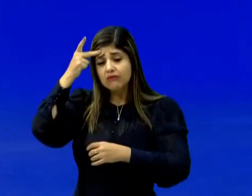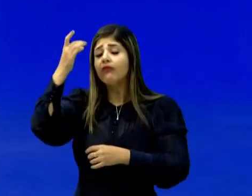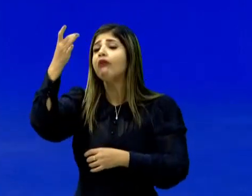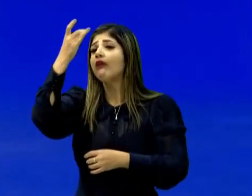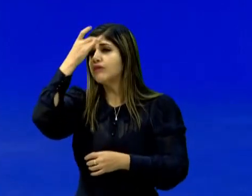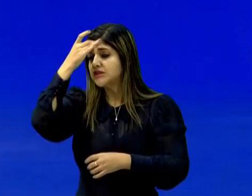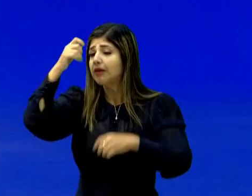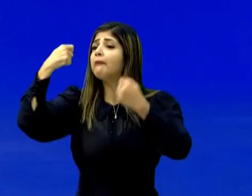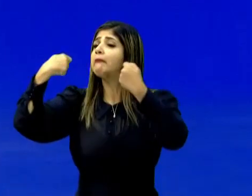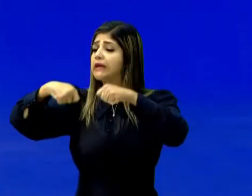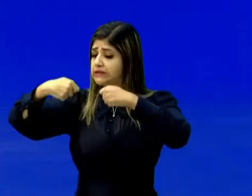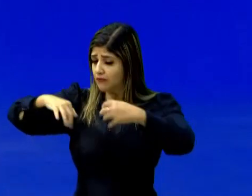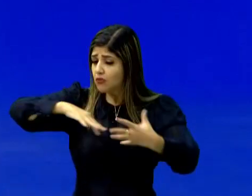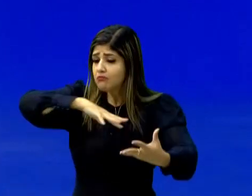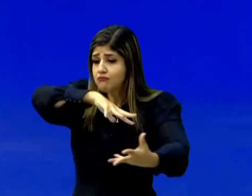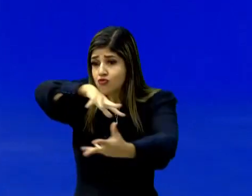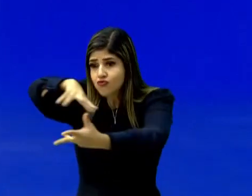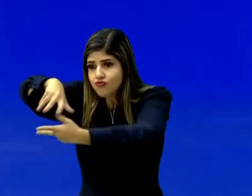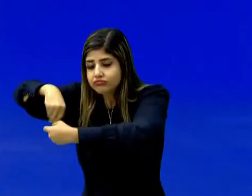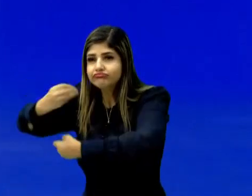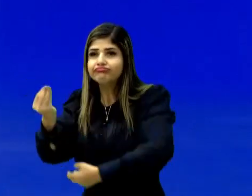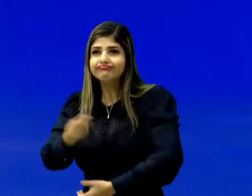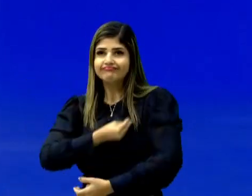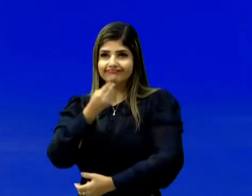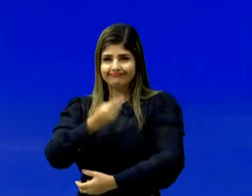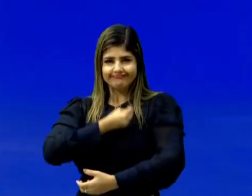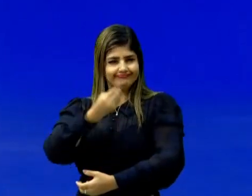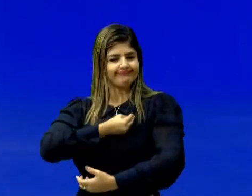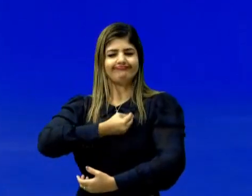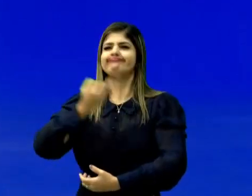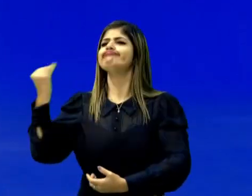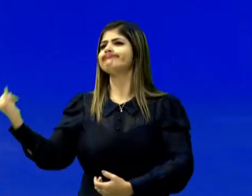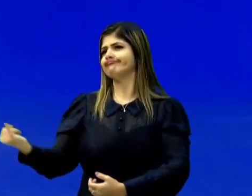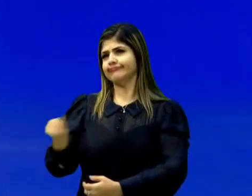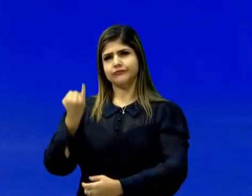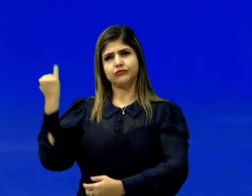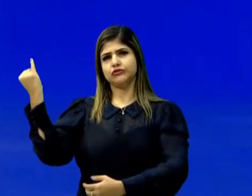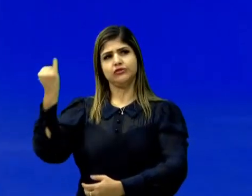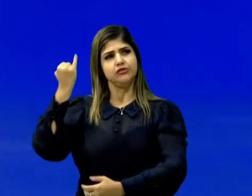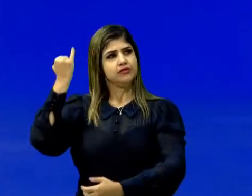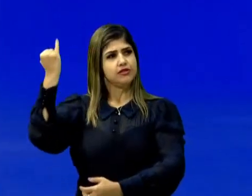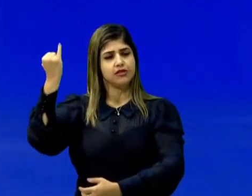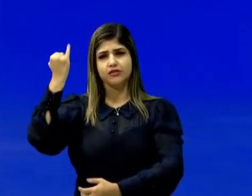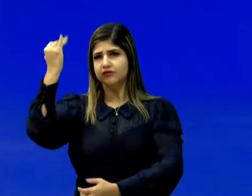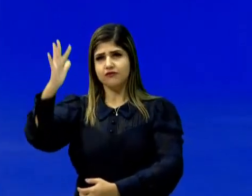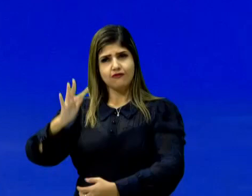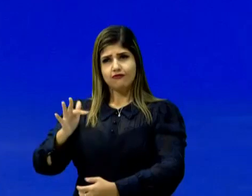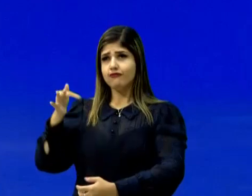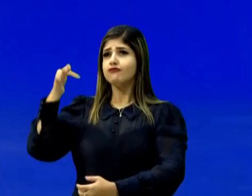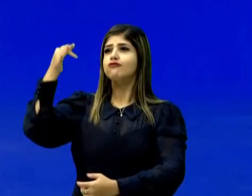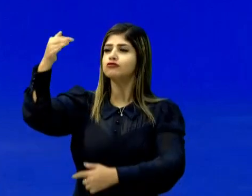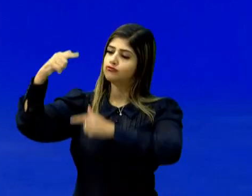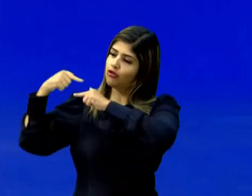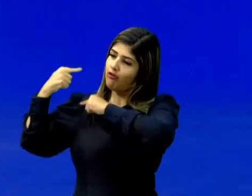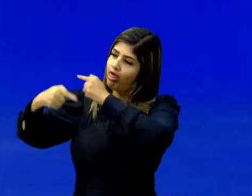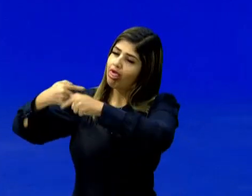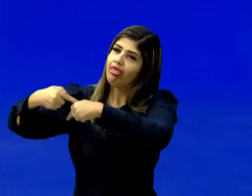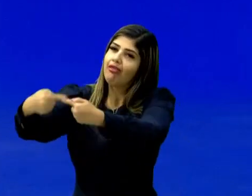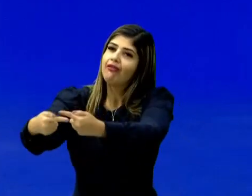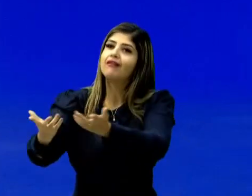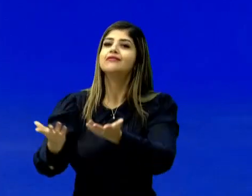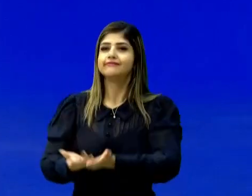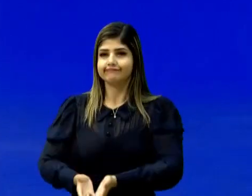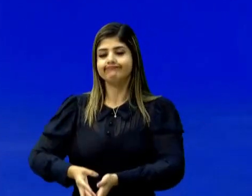necessitamos do nosso planeta pra sobrevivência. E isso é muito importante pras futuras gerações que vão estar com a gente, né?